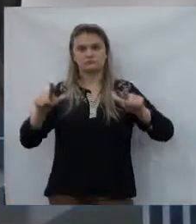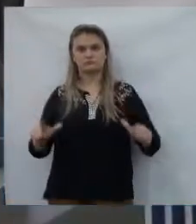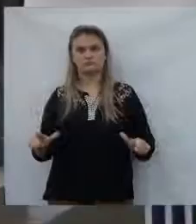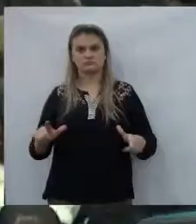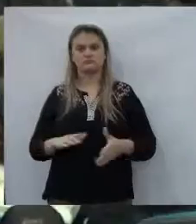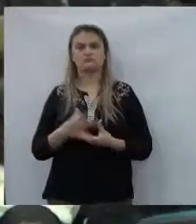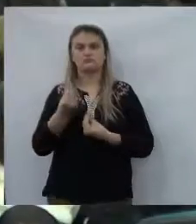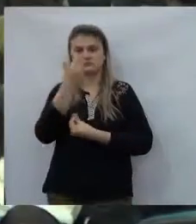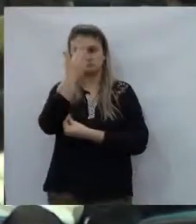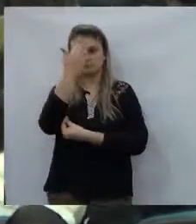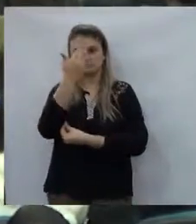certificado. Muito obrigado.